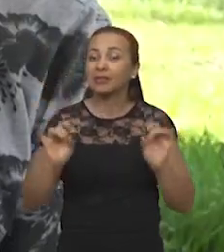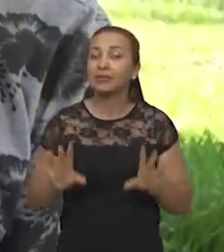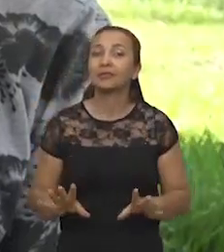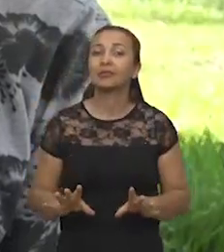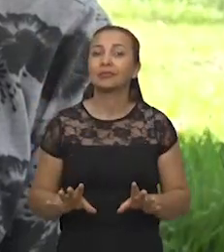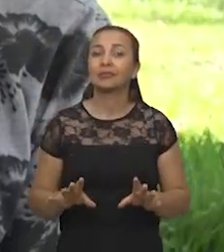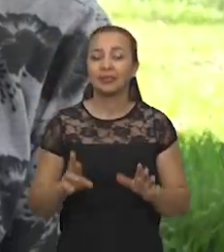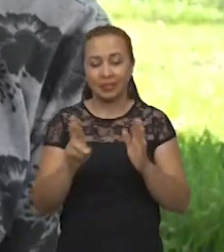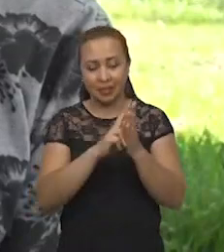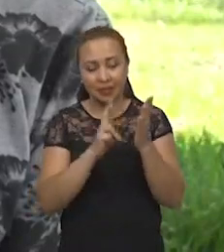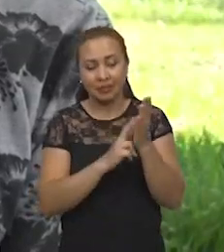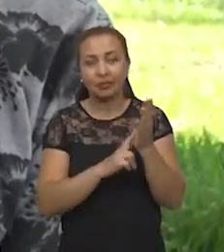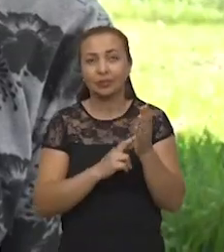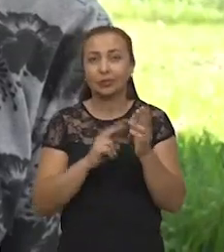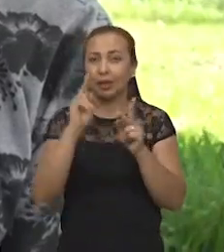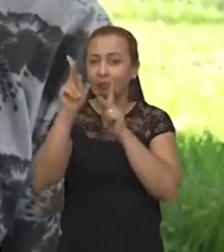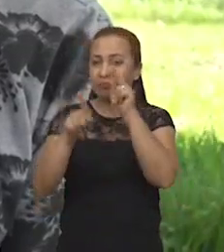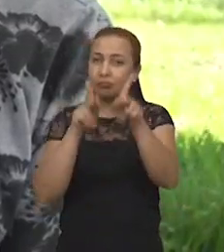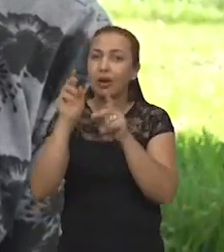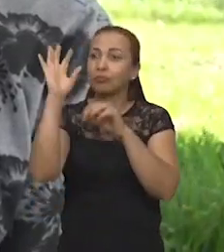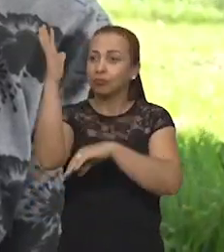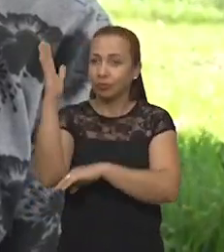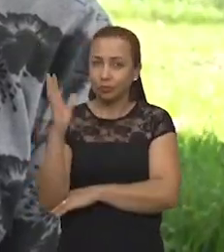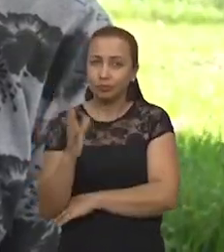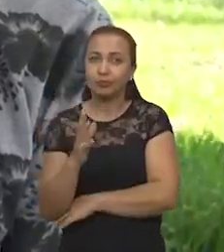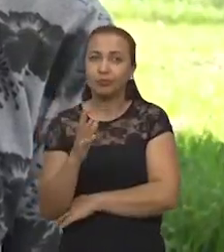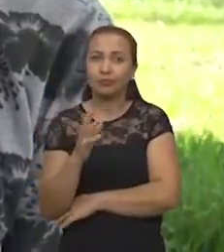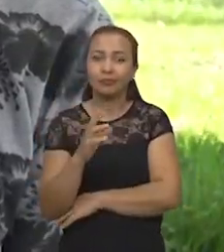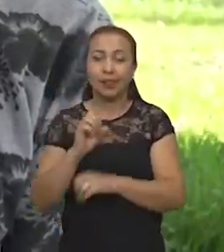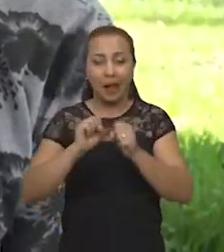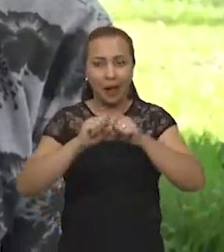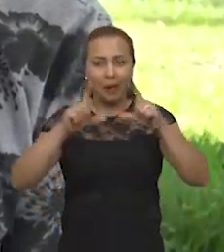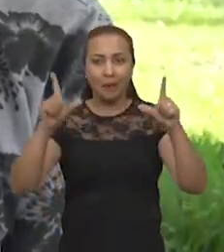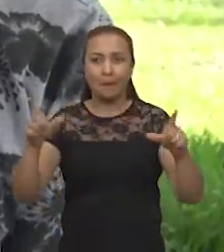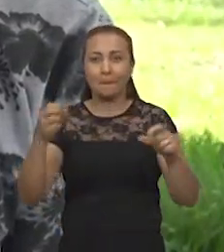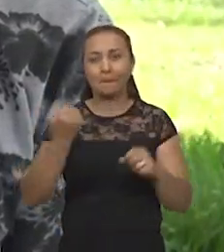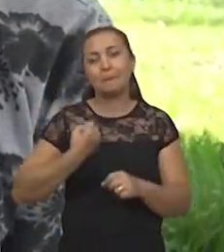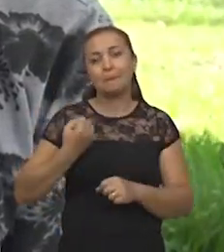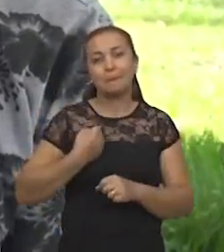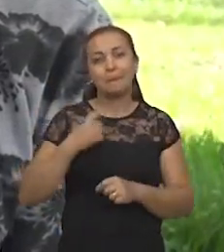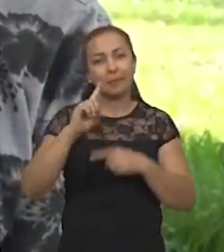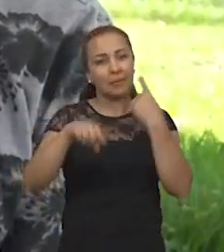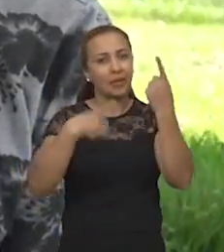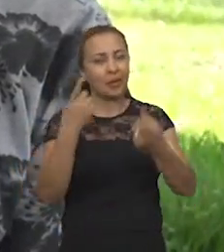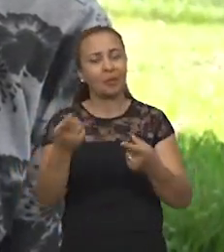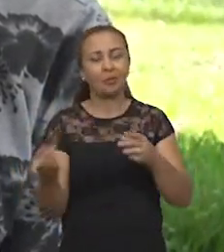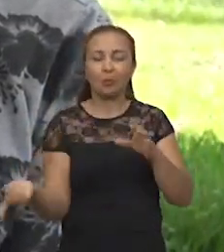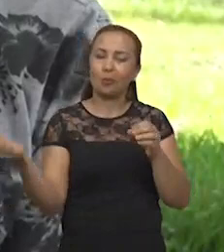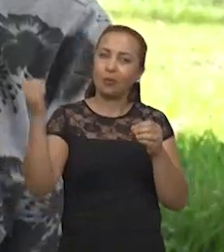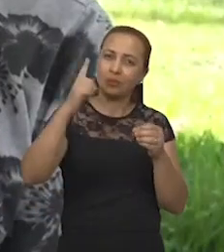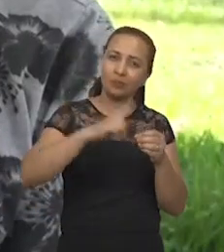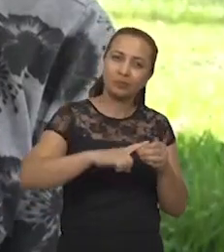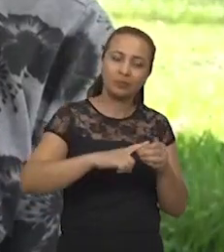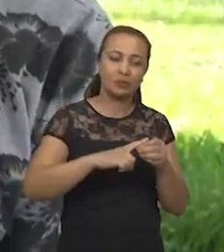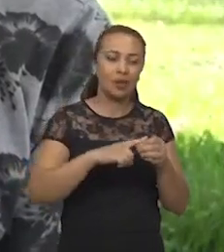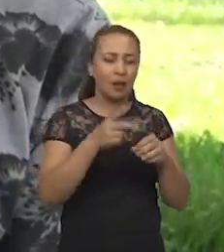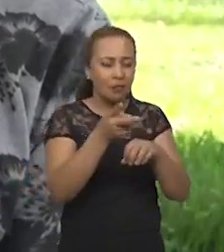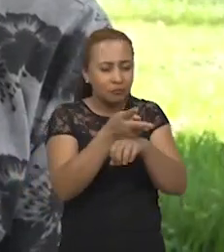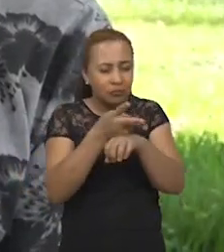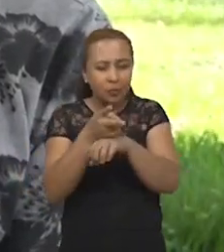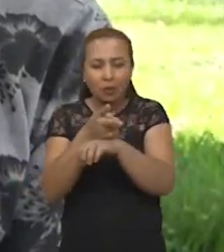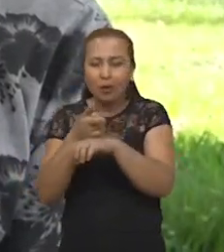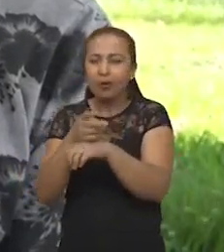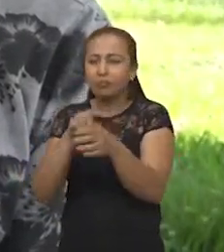essas populações, ampliar esse dado e, posteriormente, voltar a